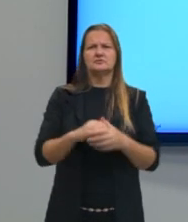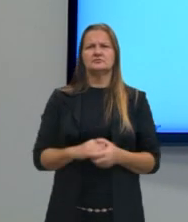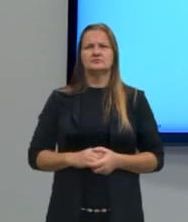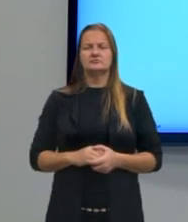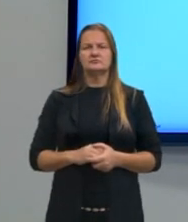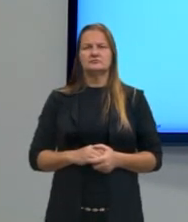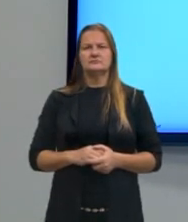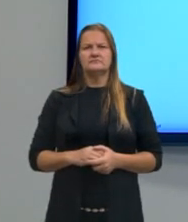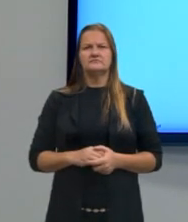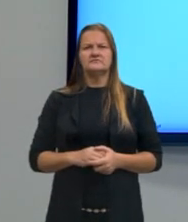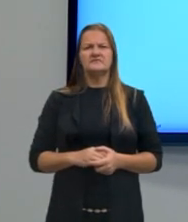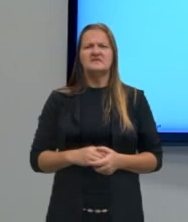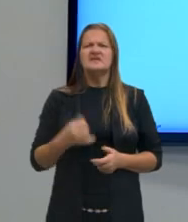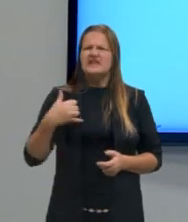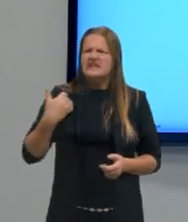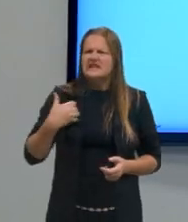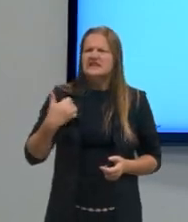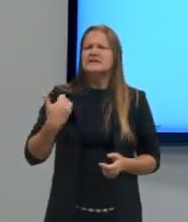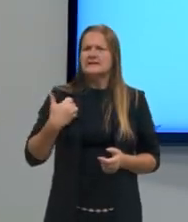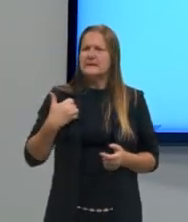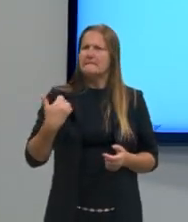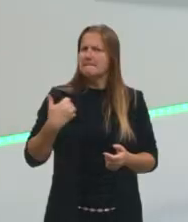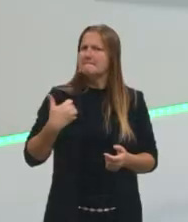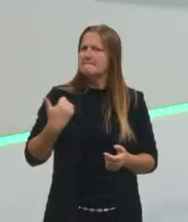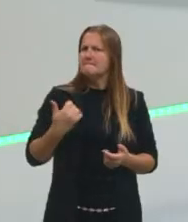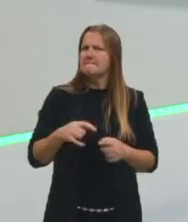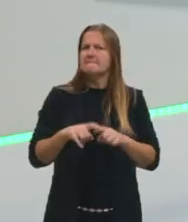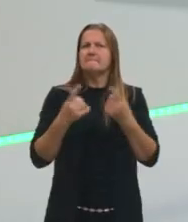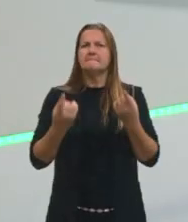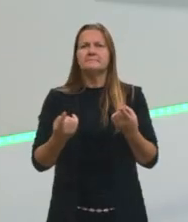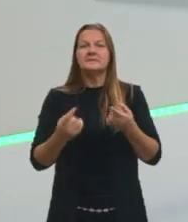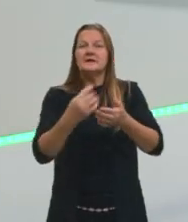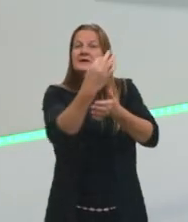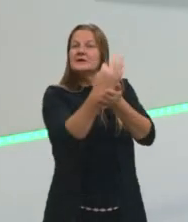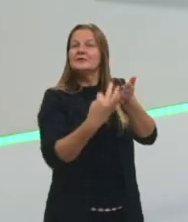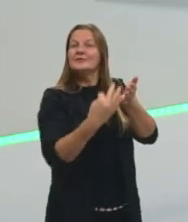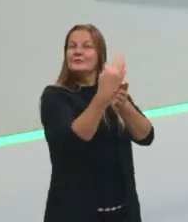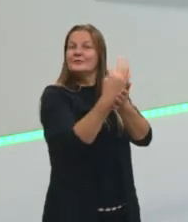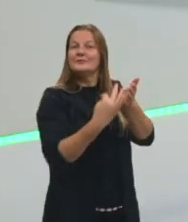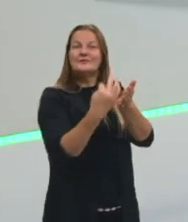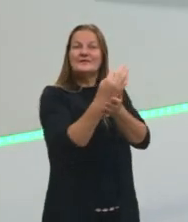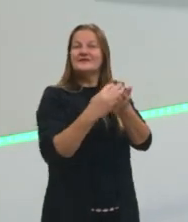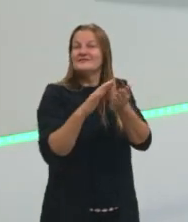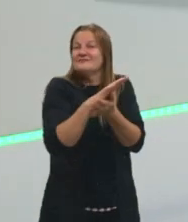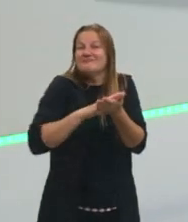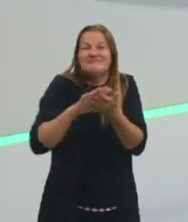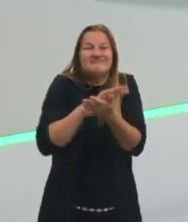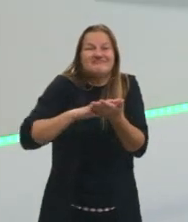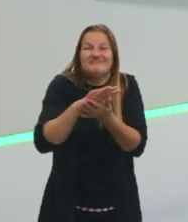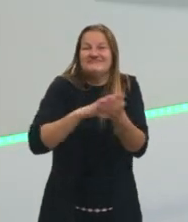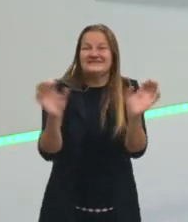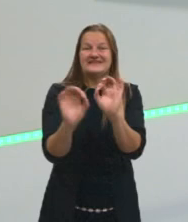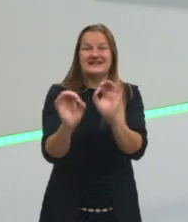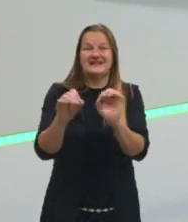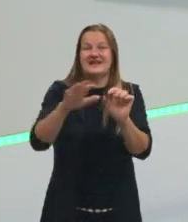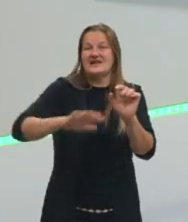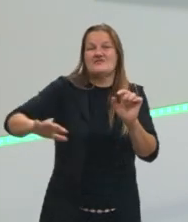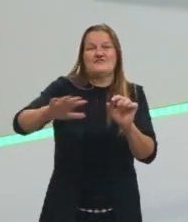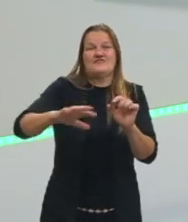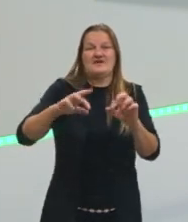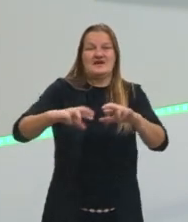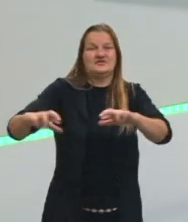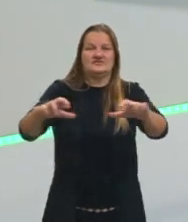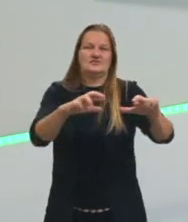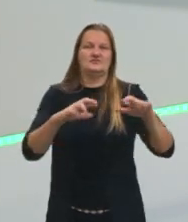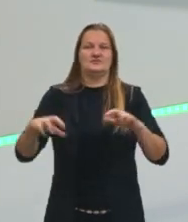a gente fala sobre faixas etárias, beleza? Só que não fala nada no texto sobre regiões do país. Então